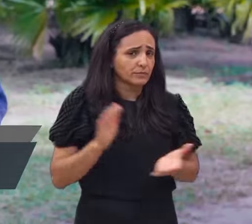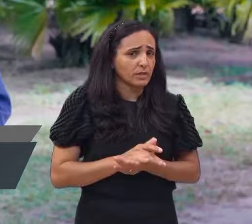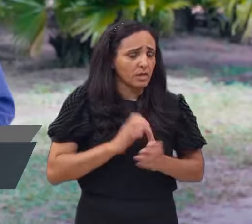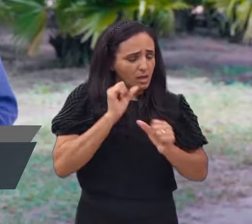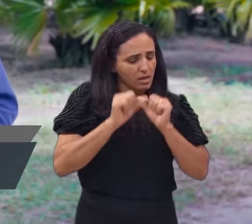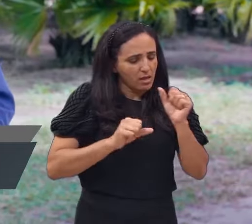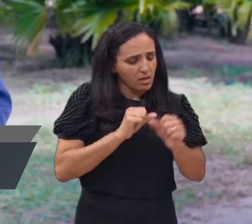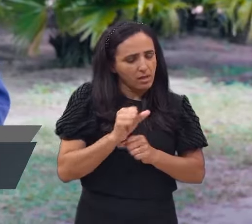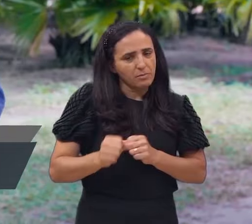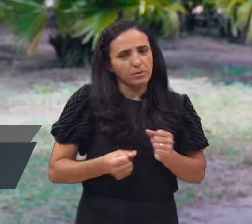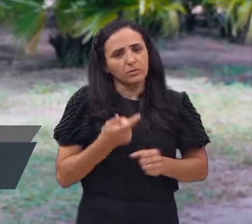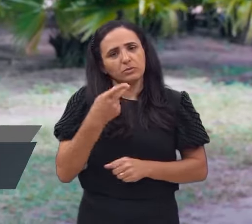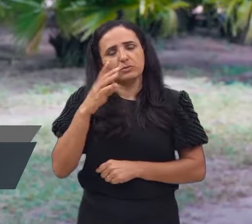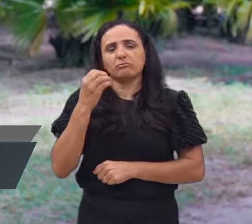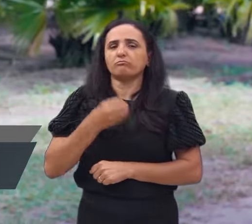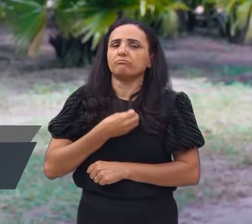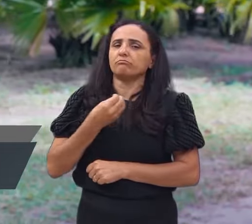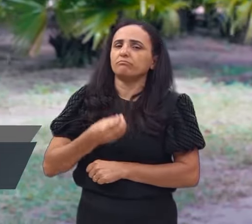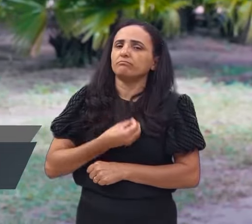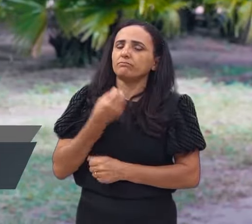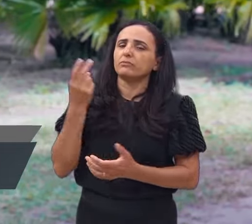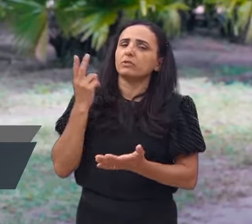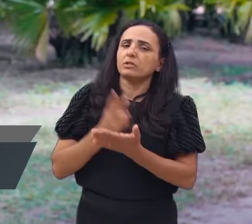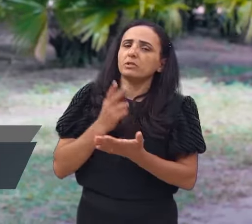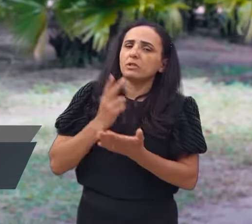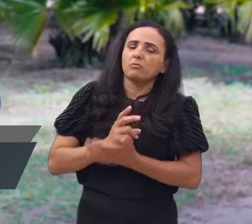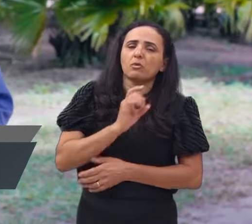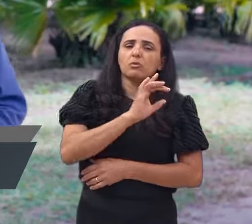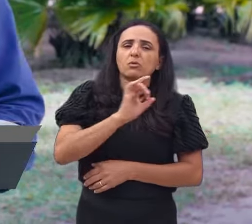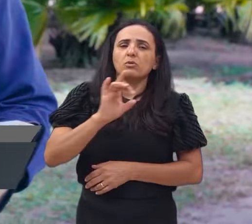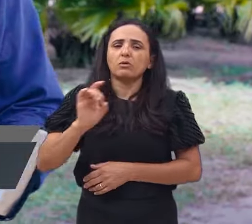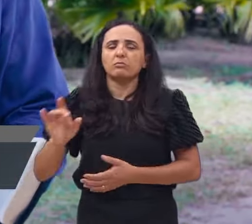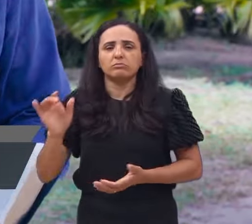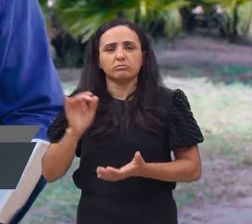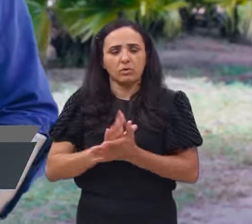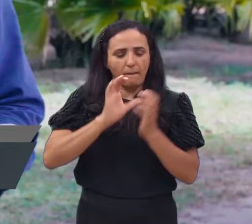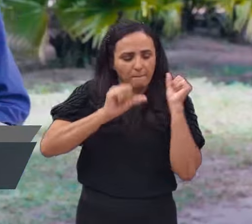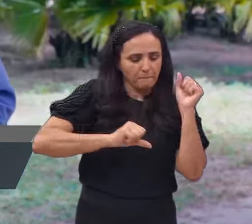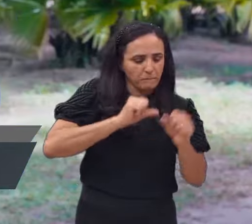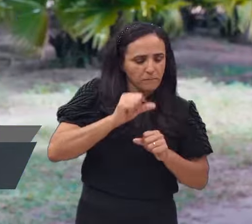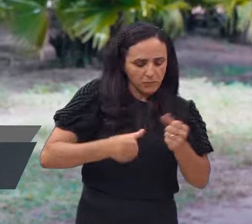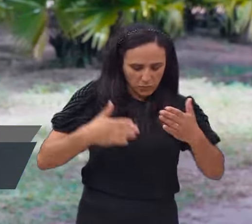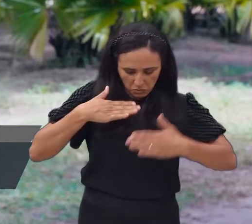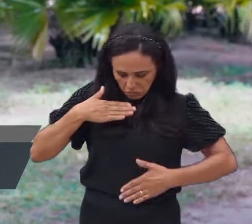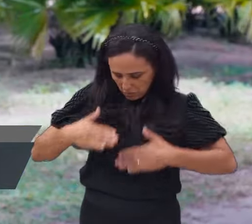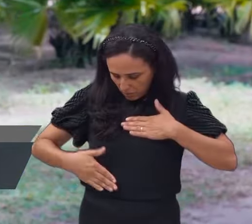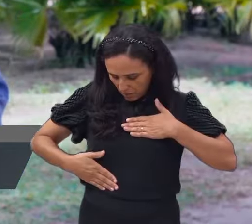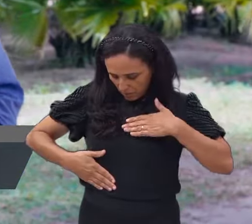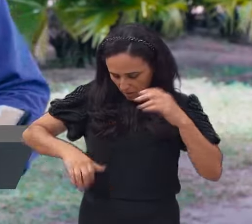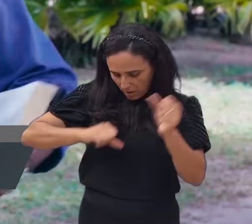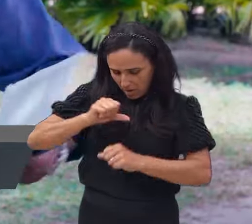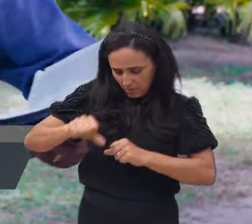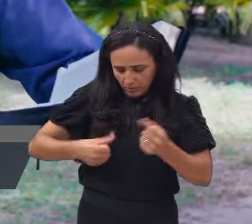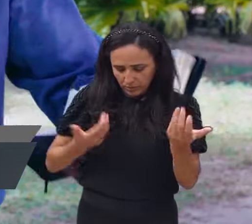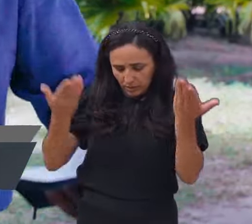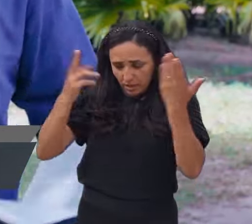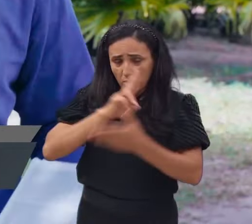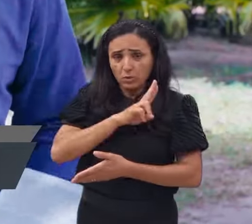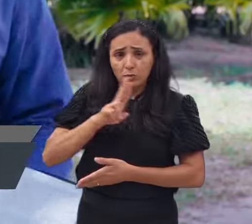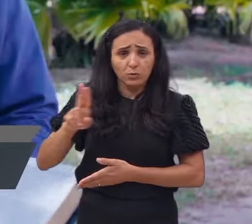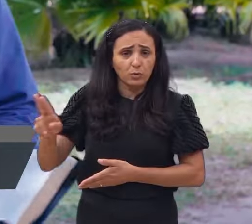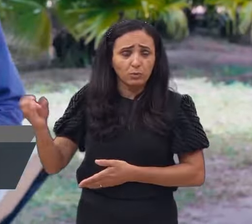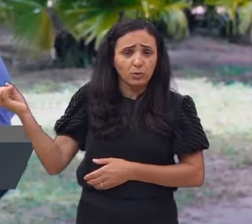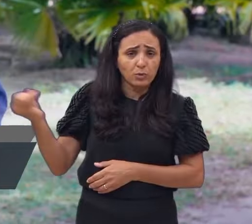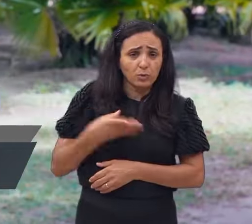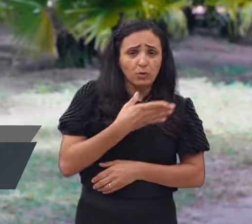É transformar a tua vida, é transformar a tua trajetória, transformar a tua história, transformar as tuas vestes, te dar um novo